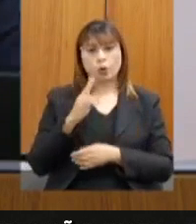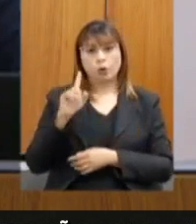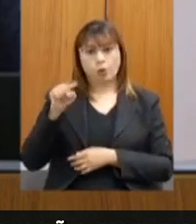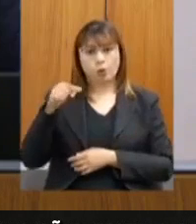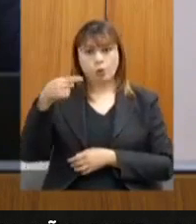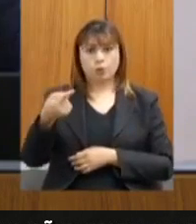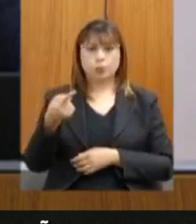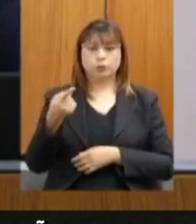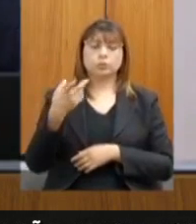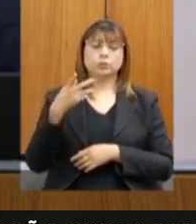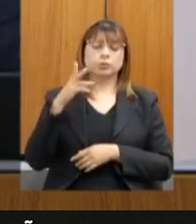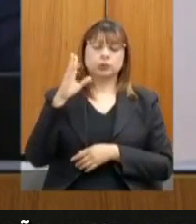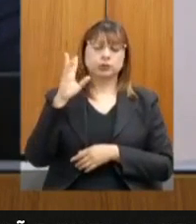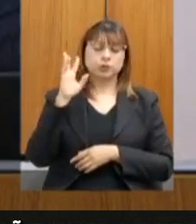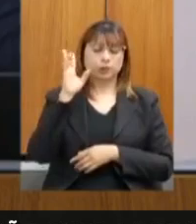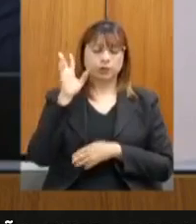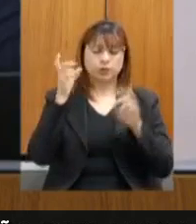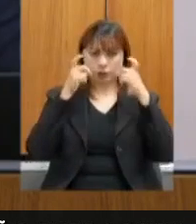ordinária.